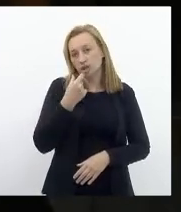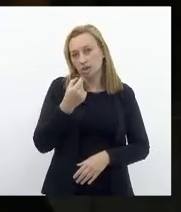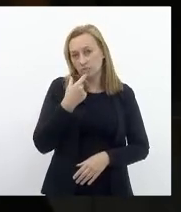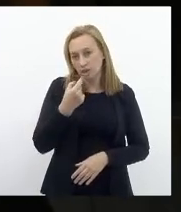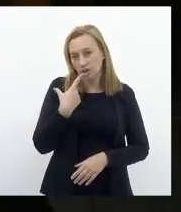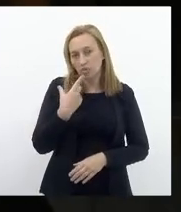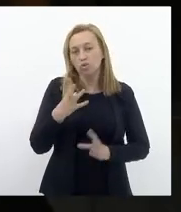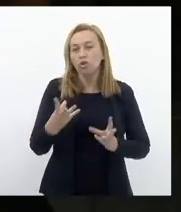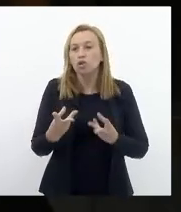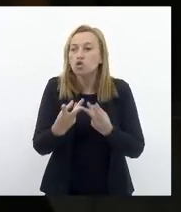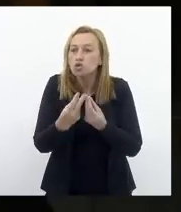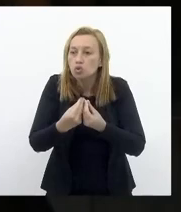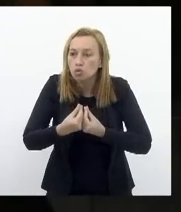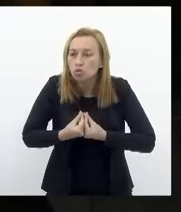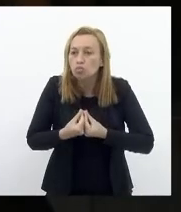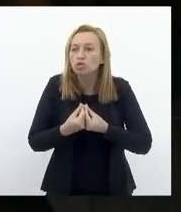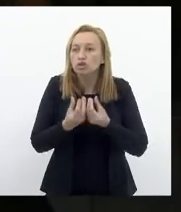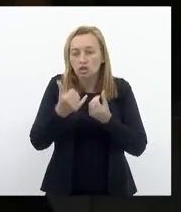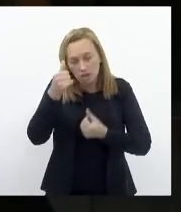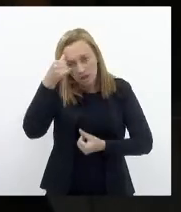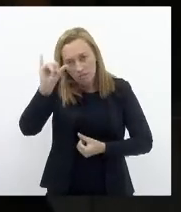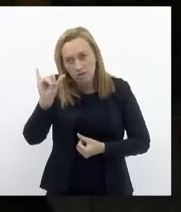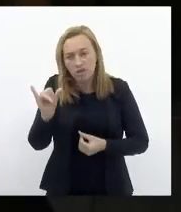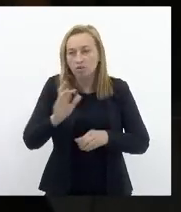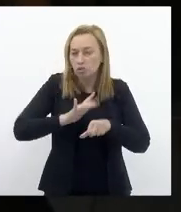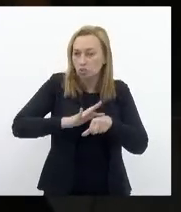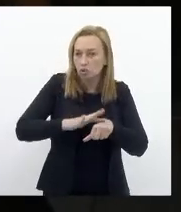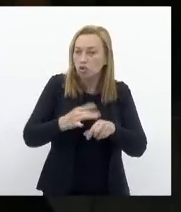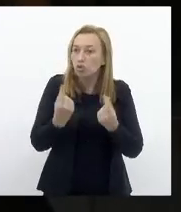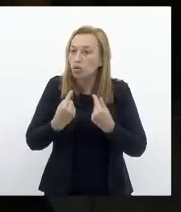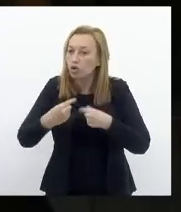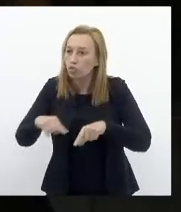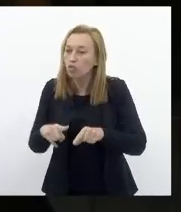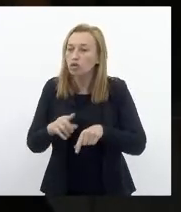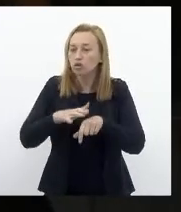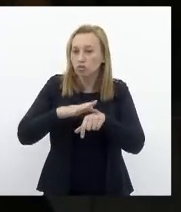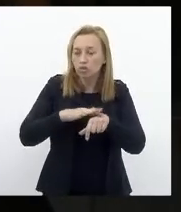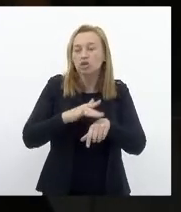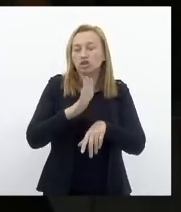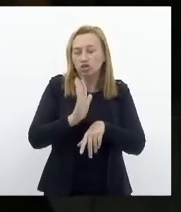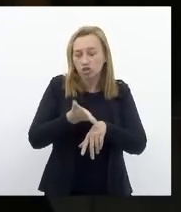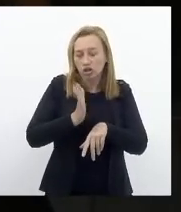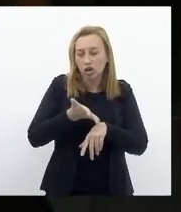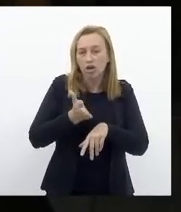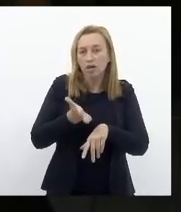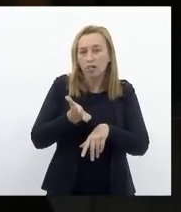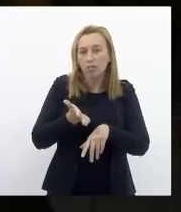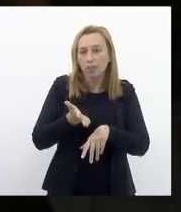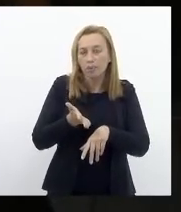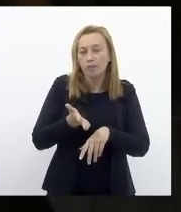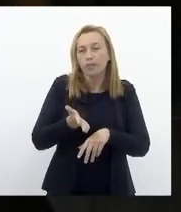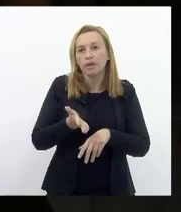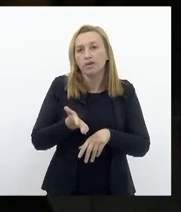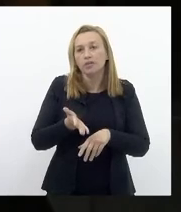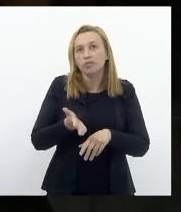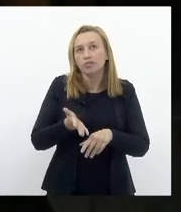substâncias Que previnem doenças Ou que Combatem Doenças Já instaladas Já enfim